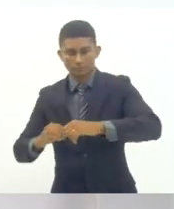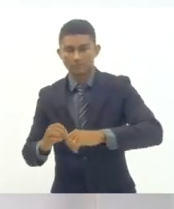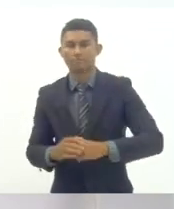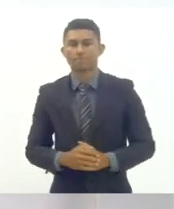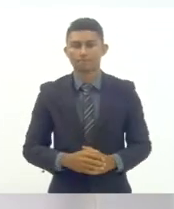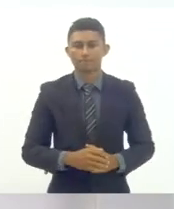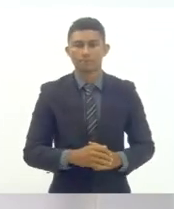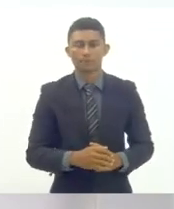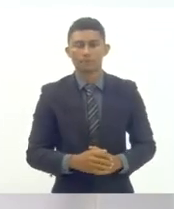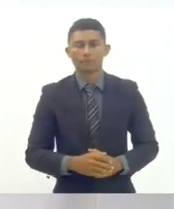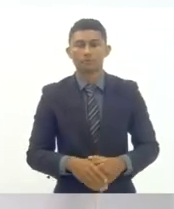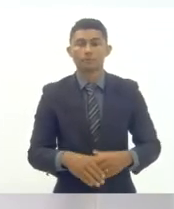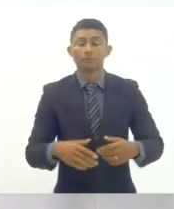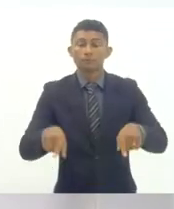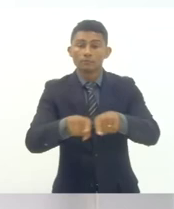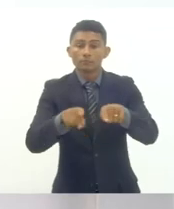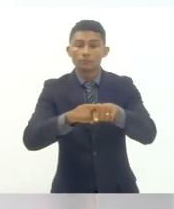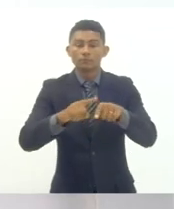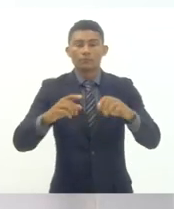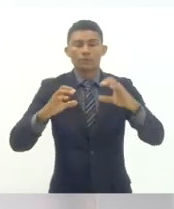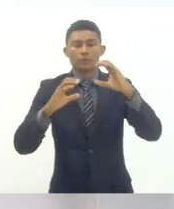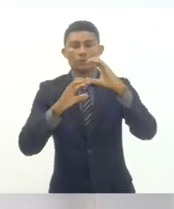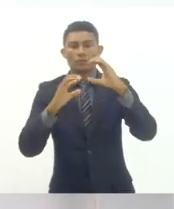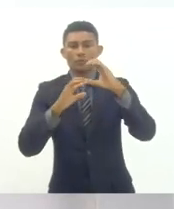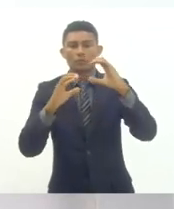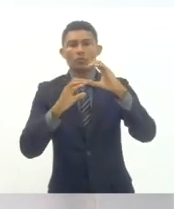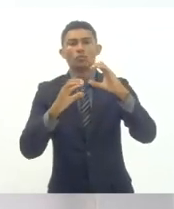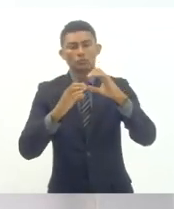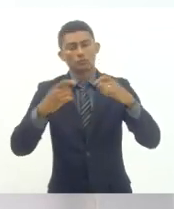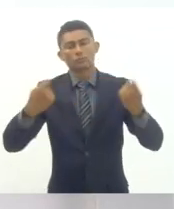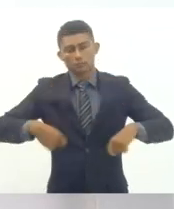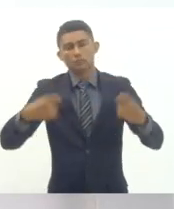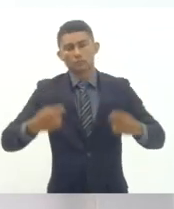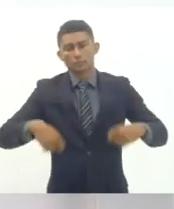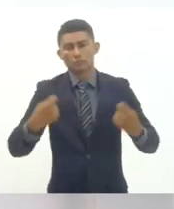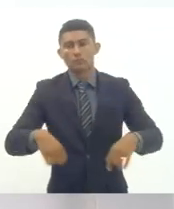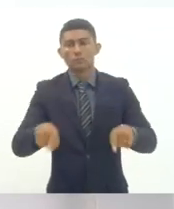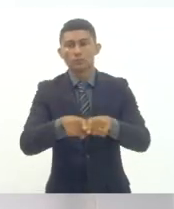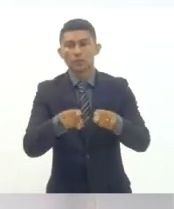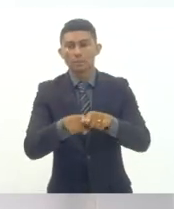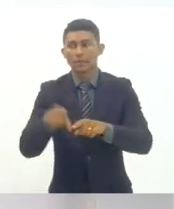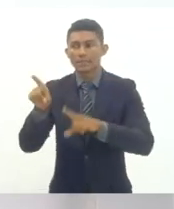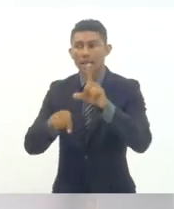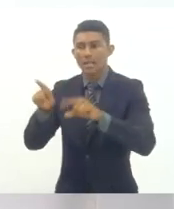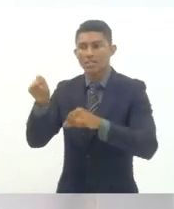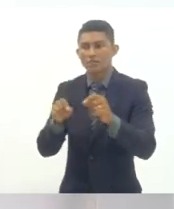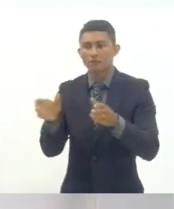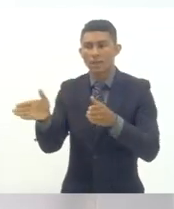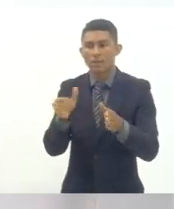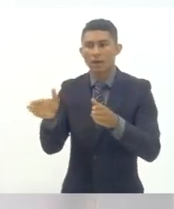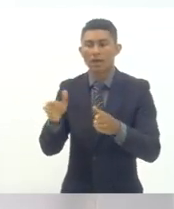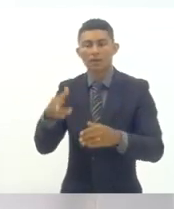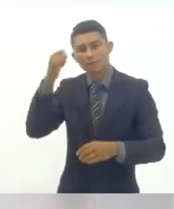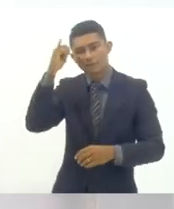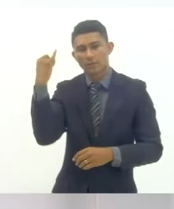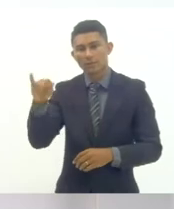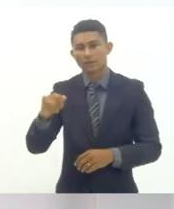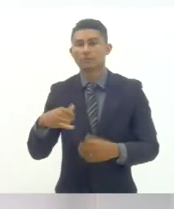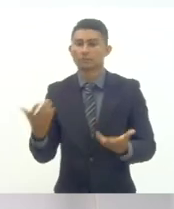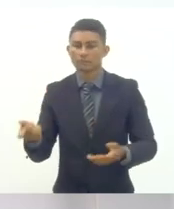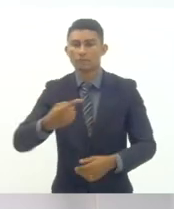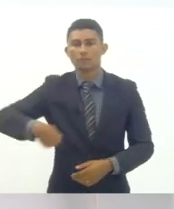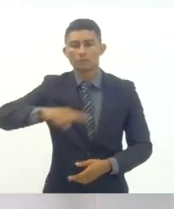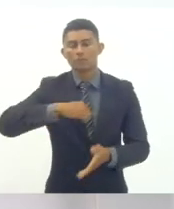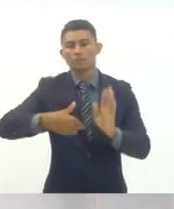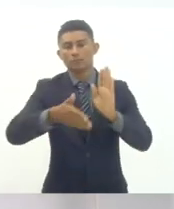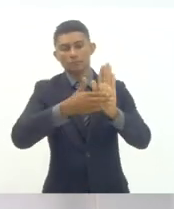realização de concursos públicos e proibição de processos seletivos temporários essa é a nossa